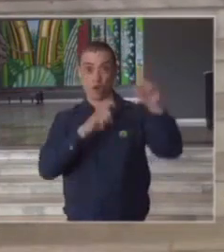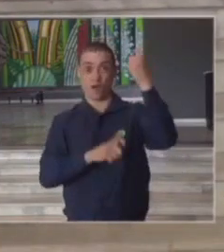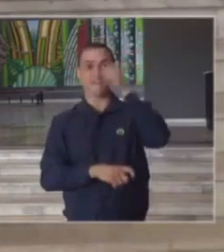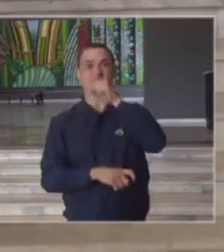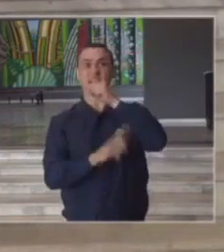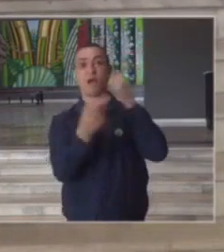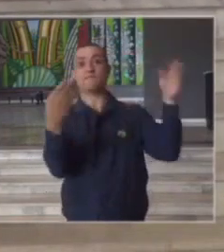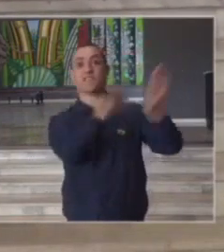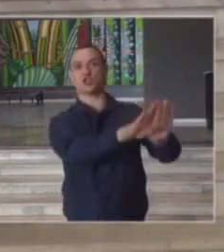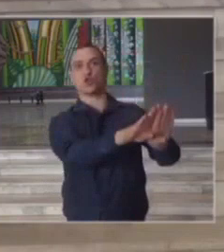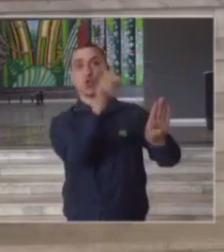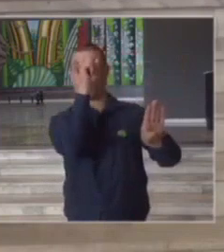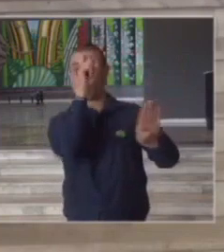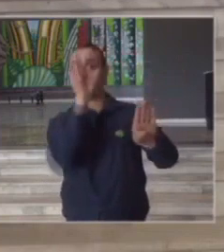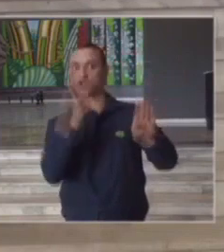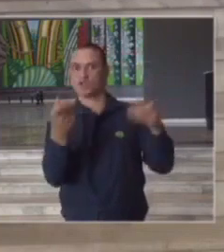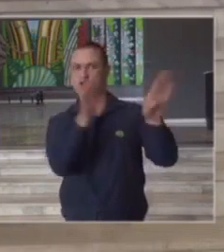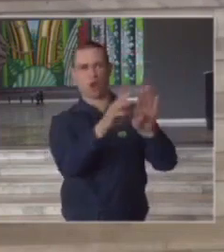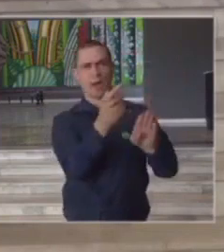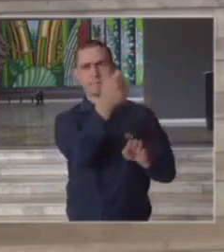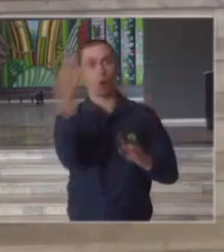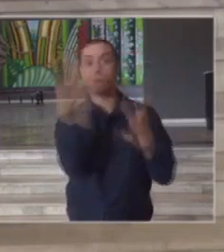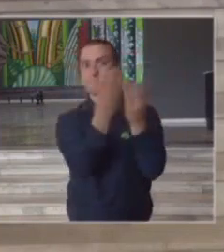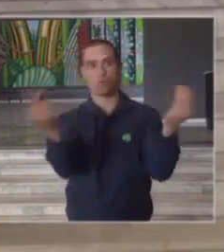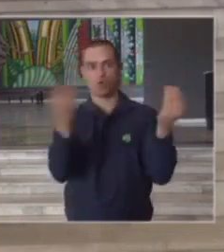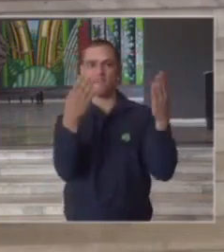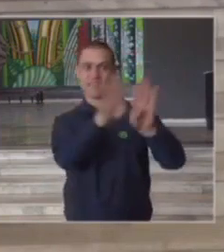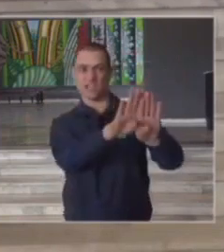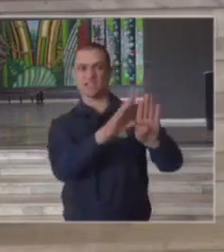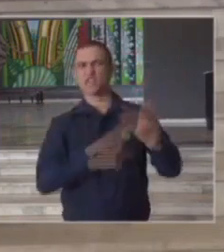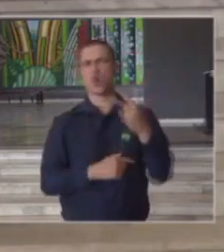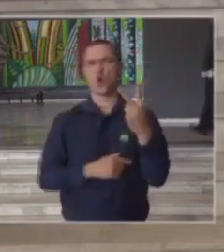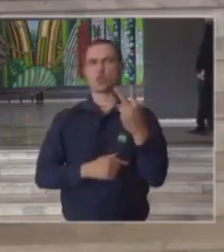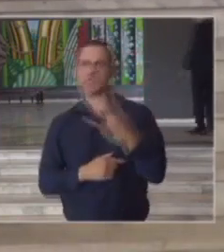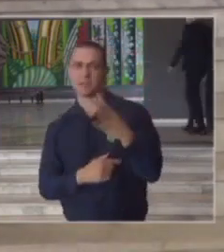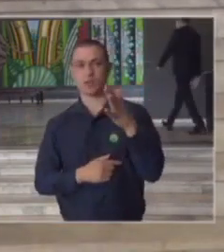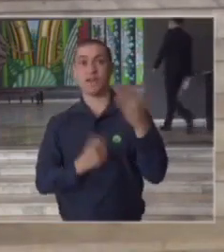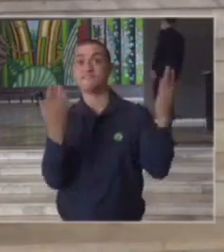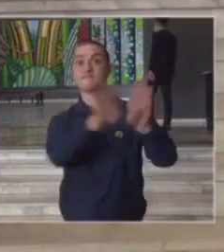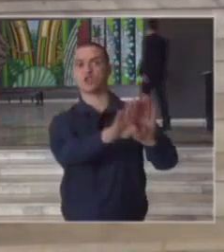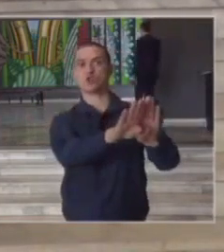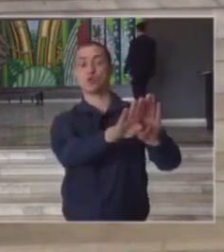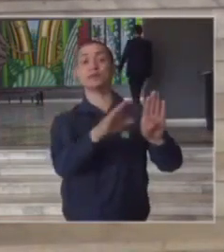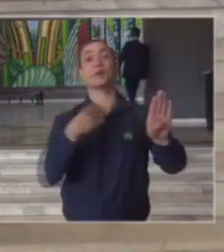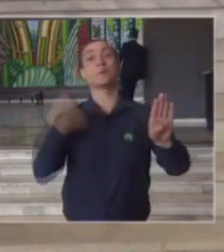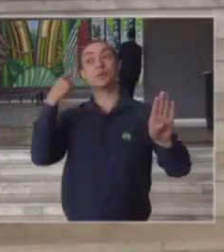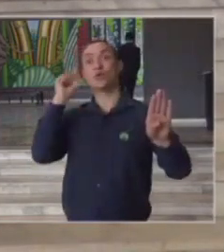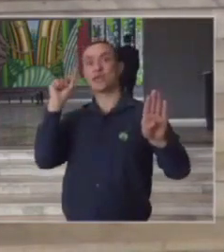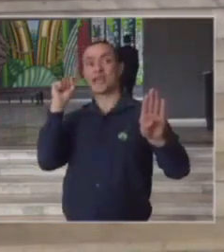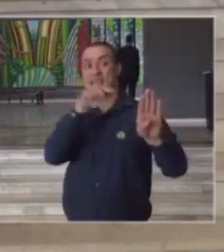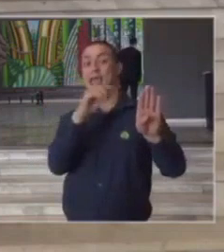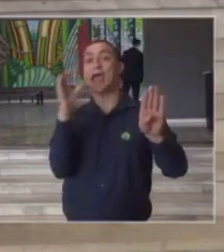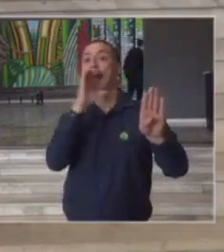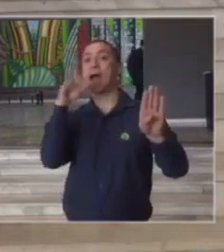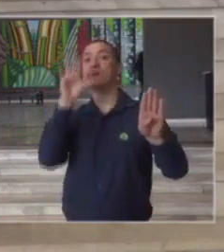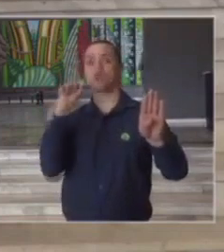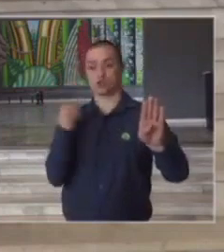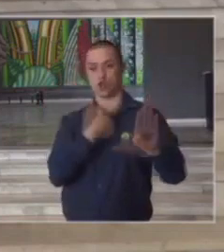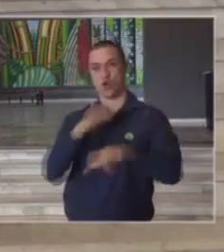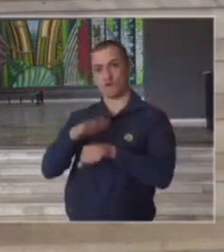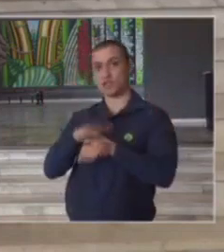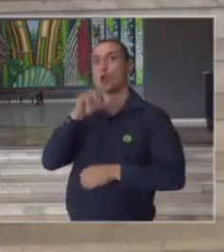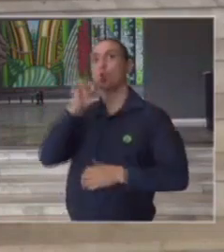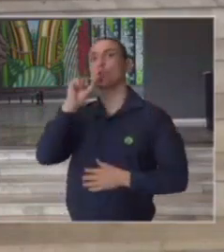fechados assim são poucos nós temos dois ou três é muito mais rápido o que nós estamos fazendo